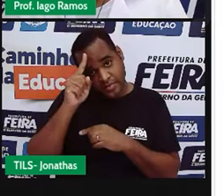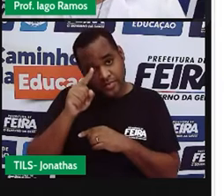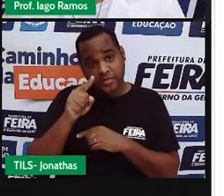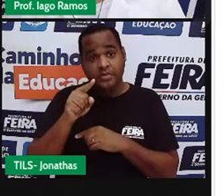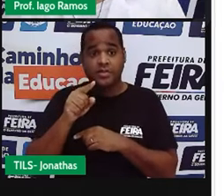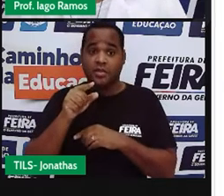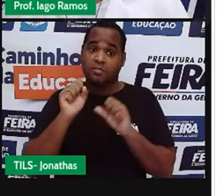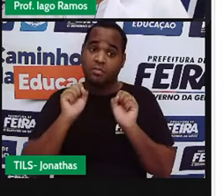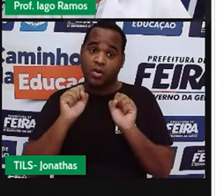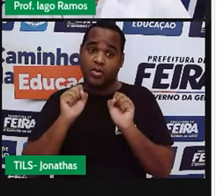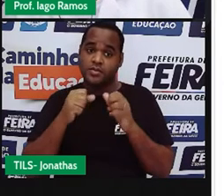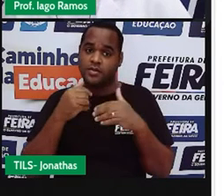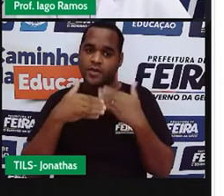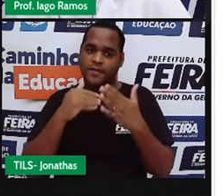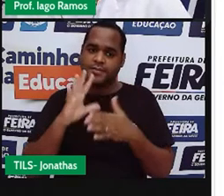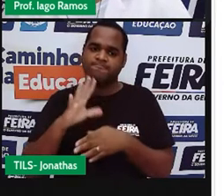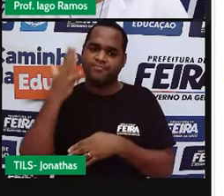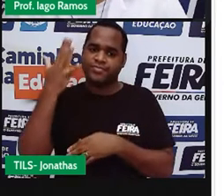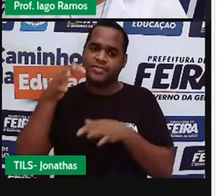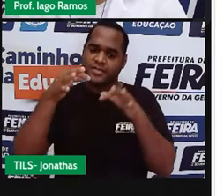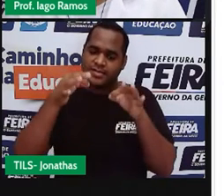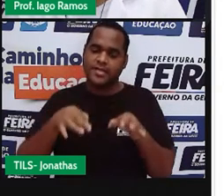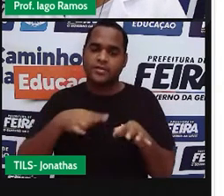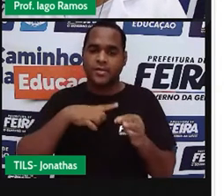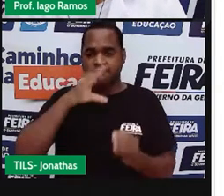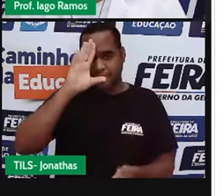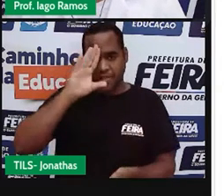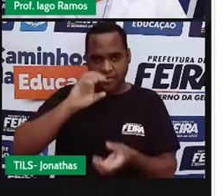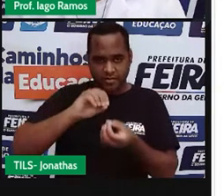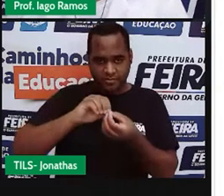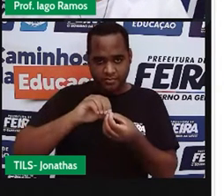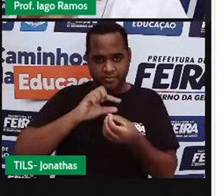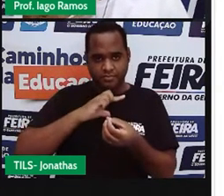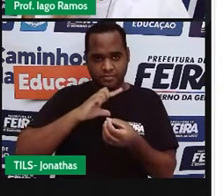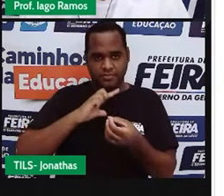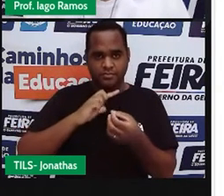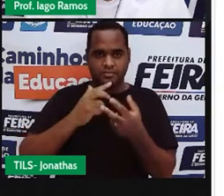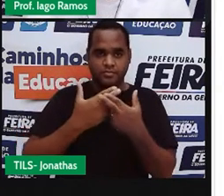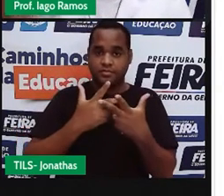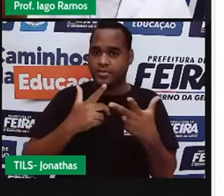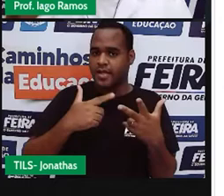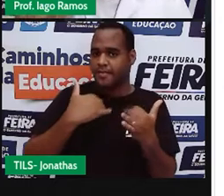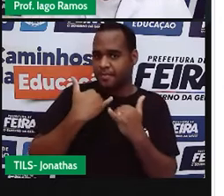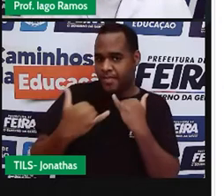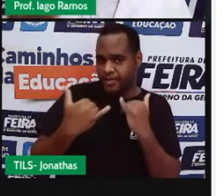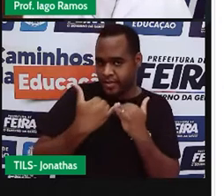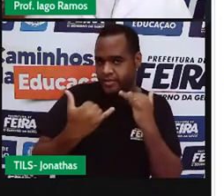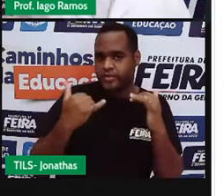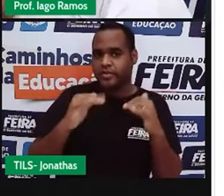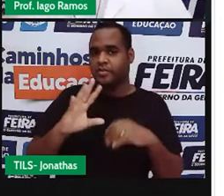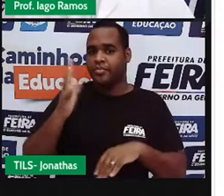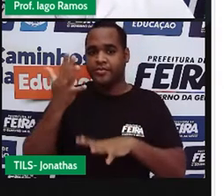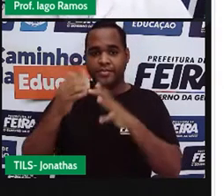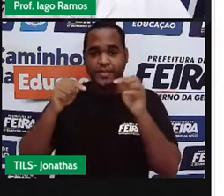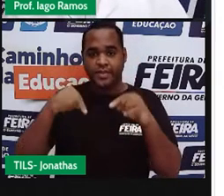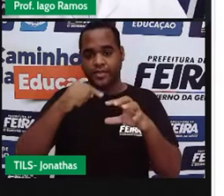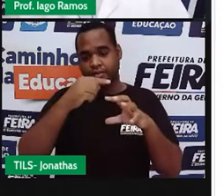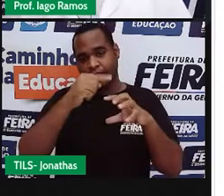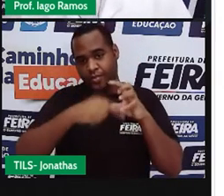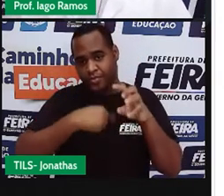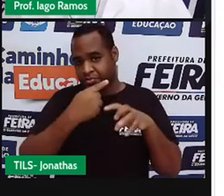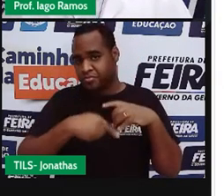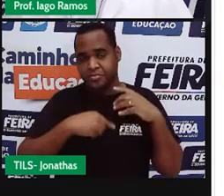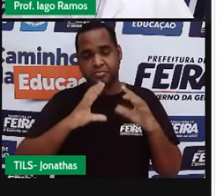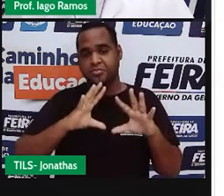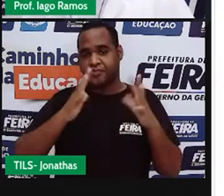que pode nos ajudar a compreender situações parecidas acontecendo no mundo real,